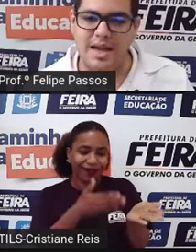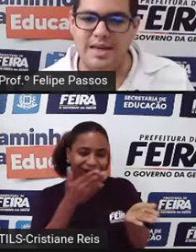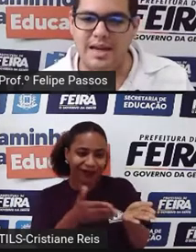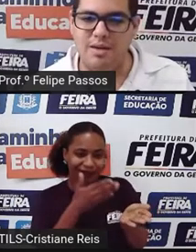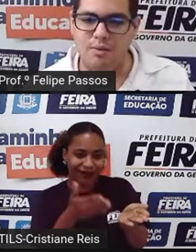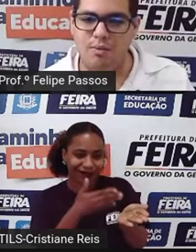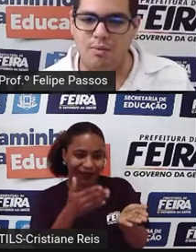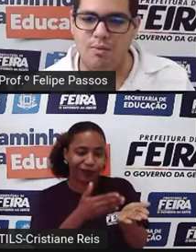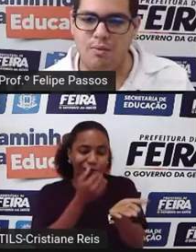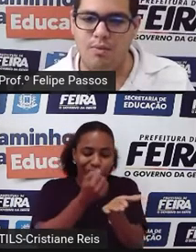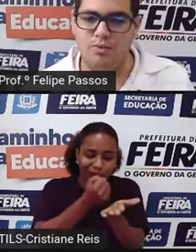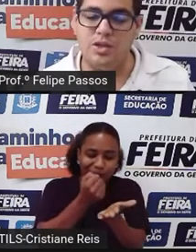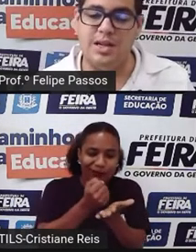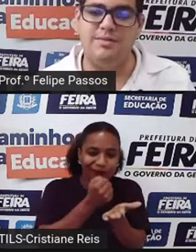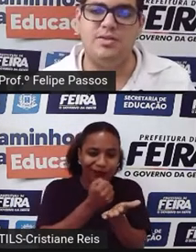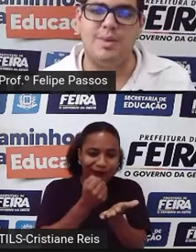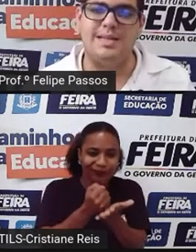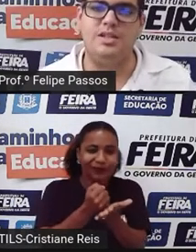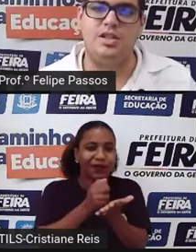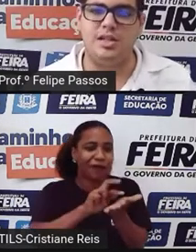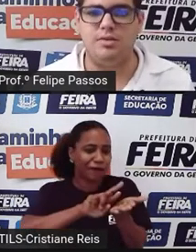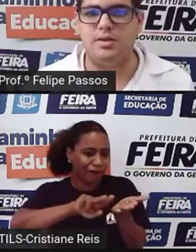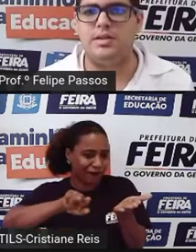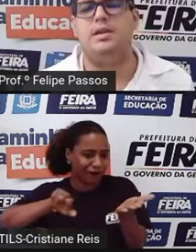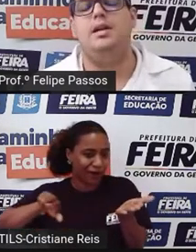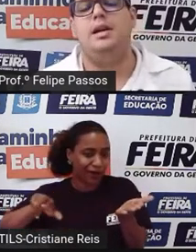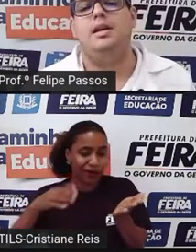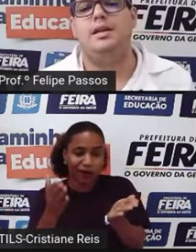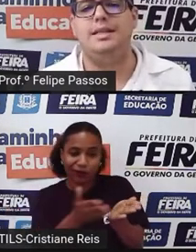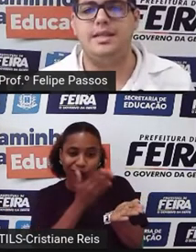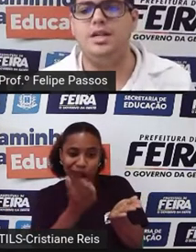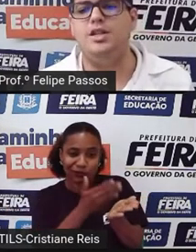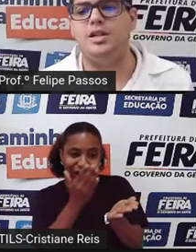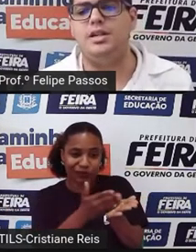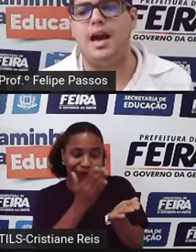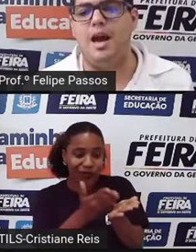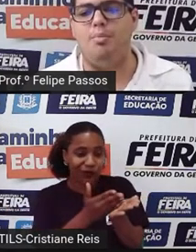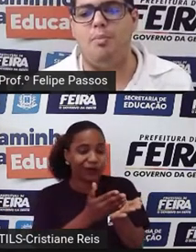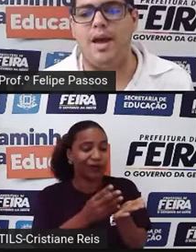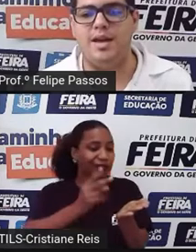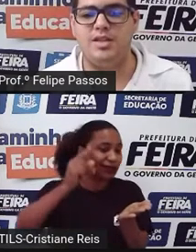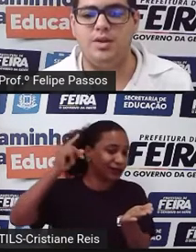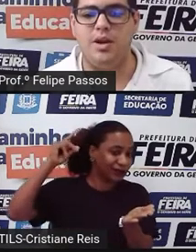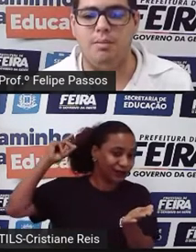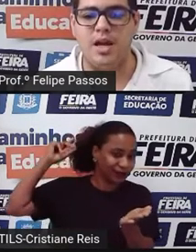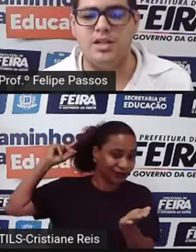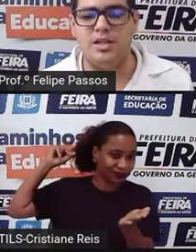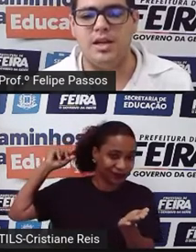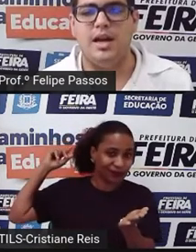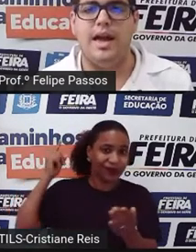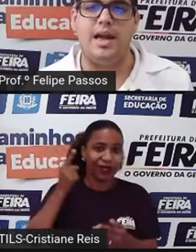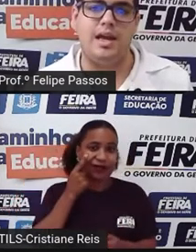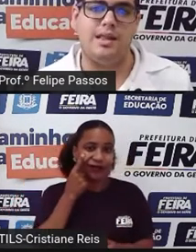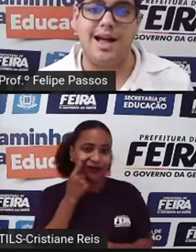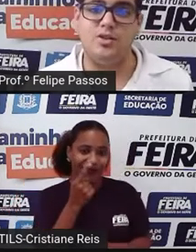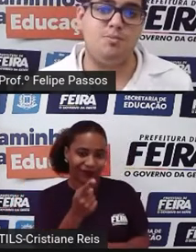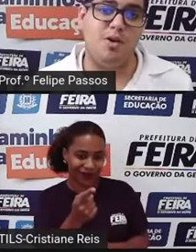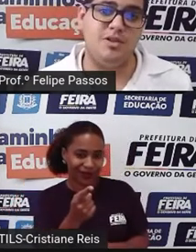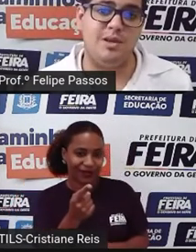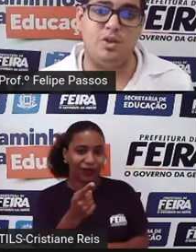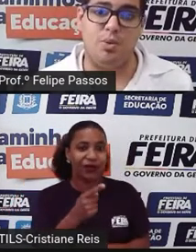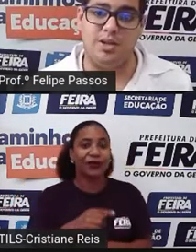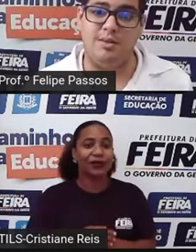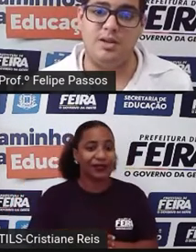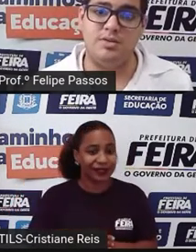separei, né? Um dos livros mais antigos que existe, que é a Epopeia de Gilgamesh, lá dos